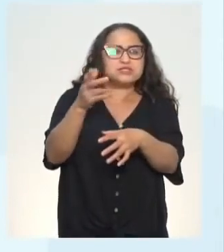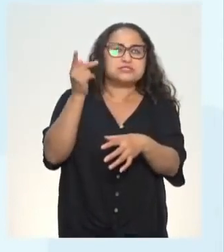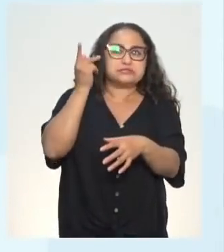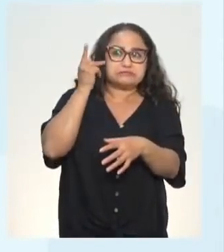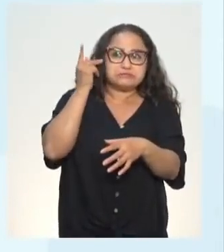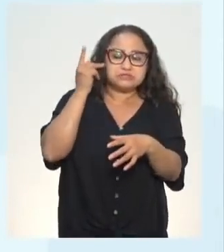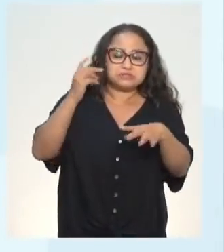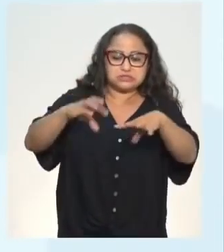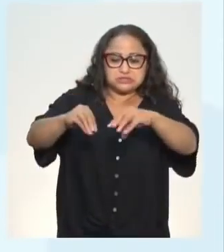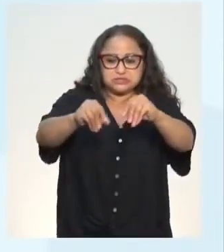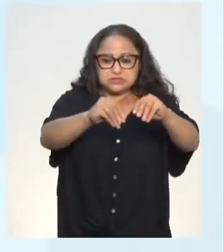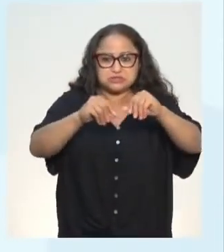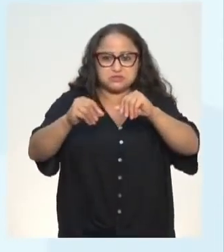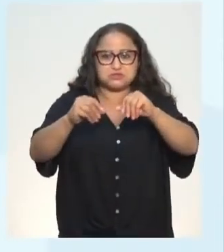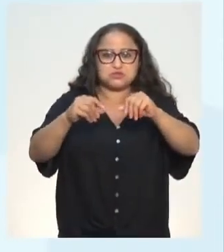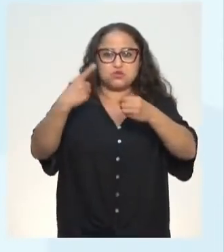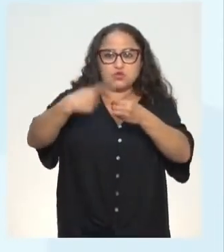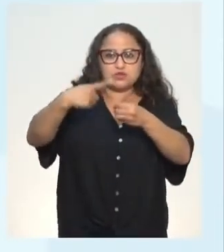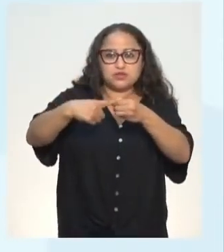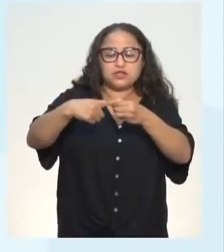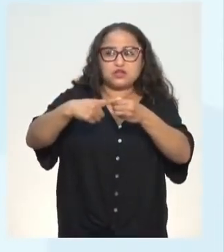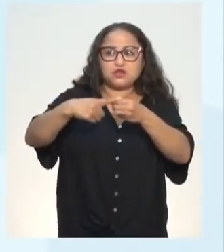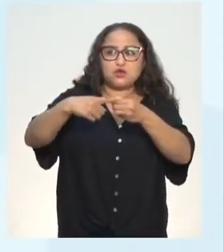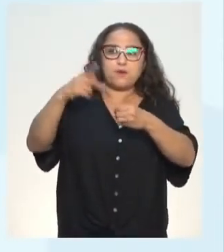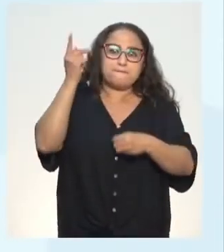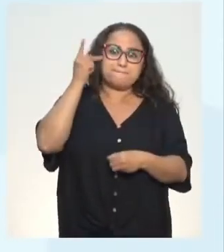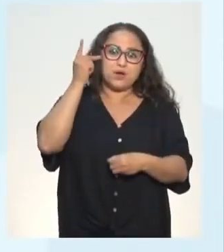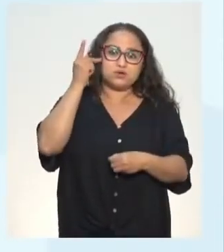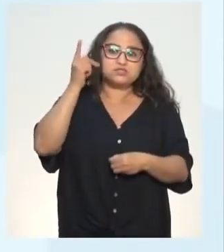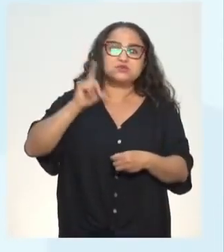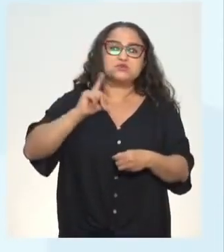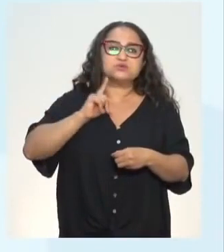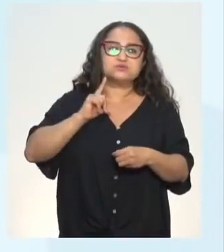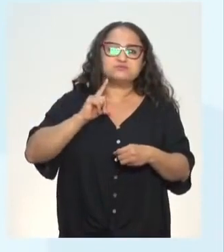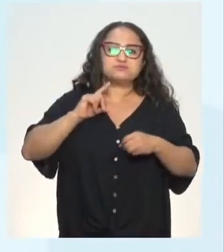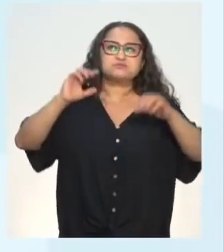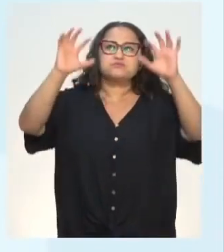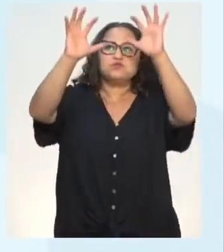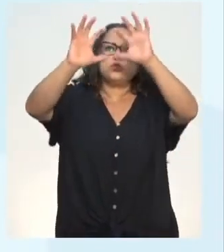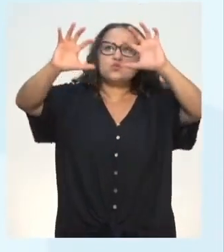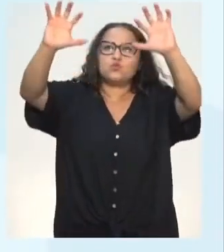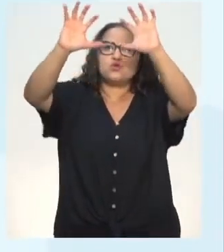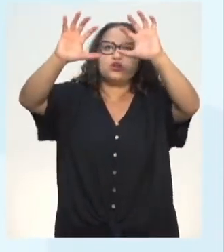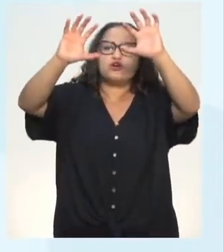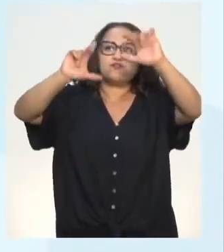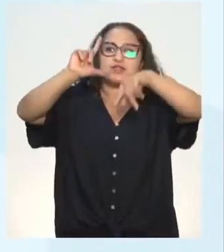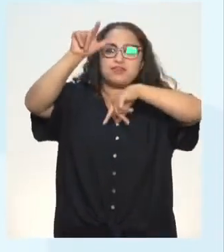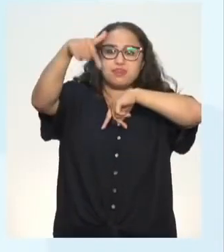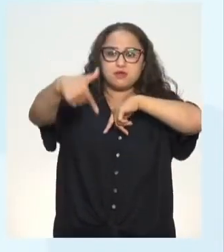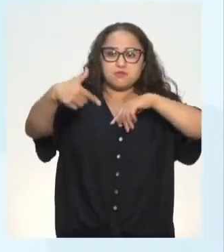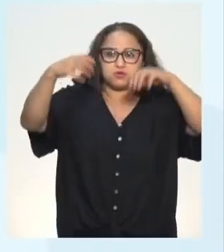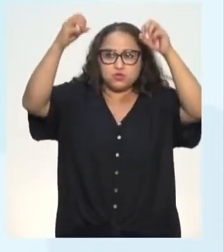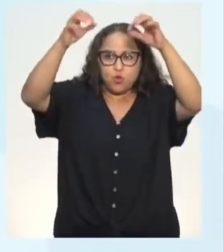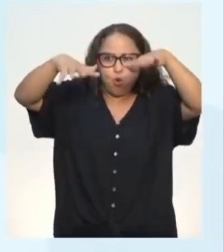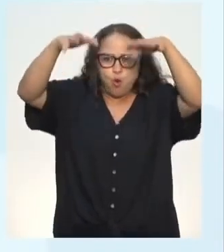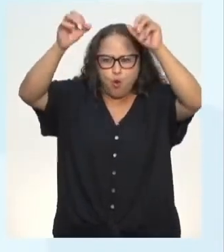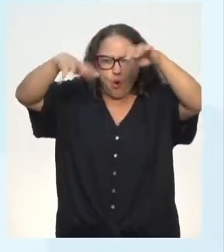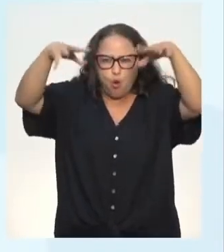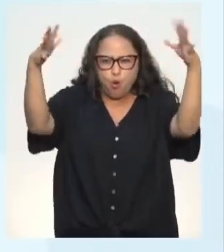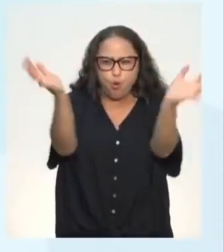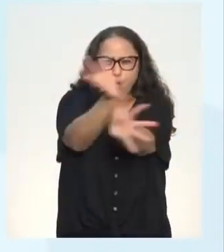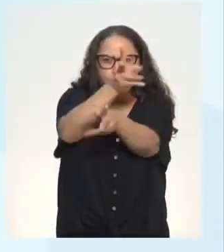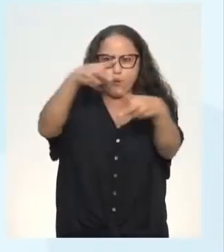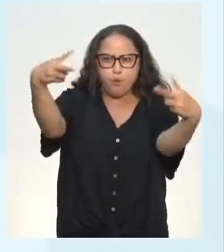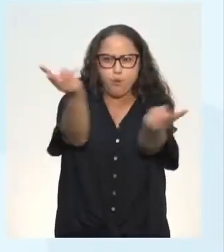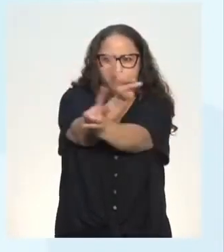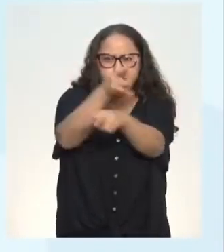novo. No interior paulista, foi observada a formação de uma densa nuvem, seguida de chuva e ventania com poeira e areia.